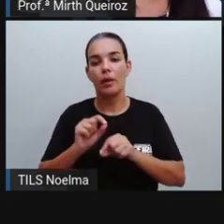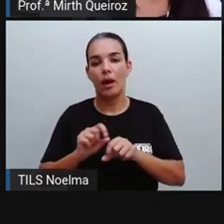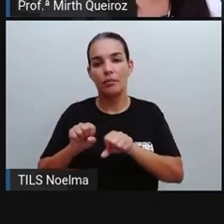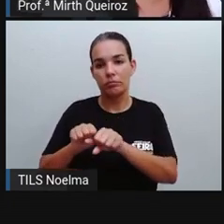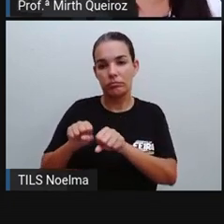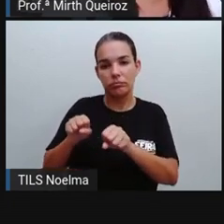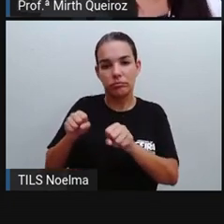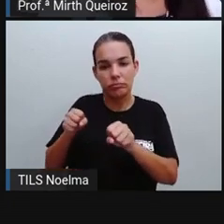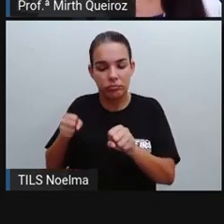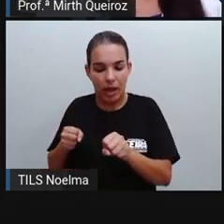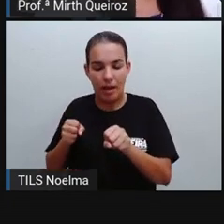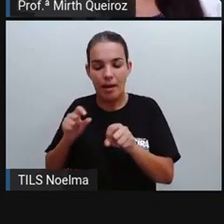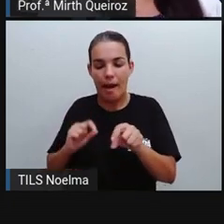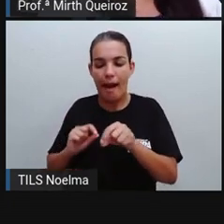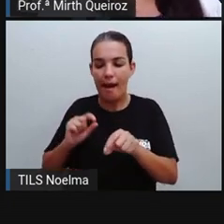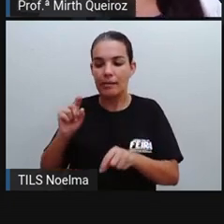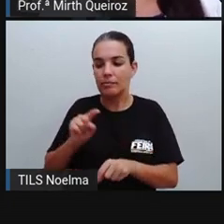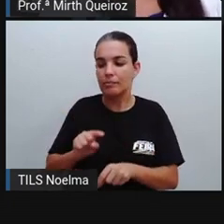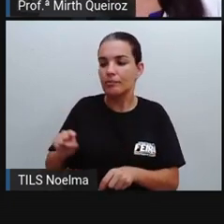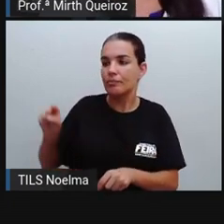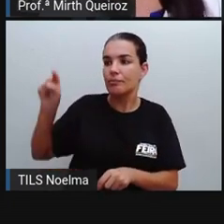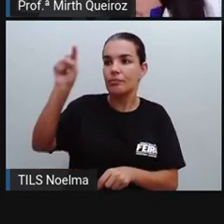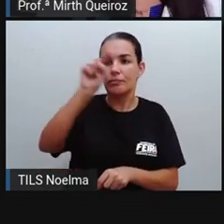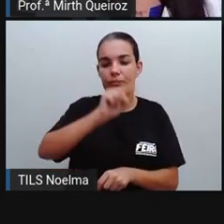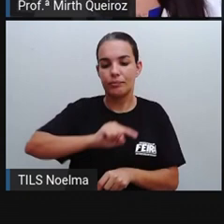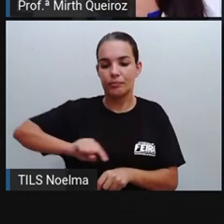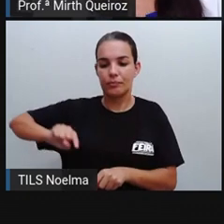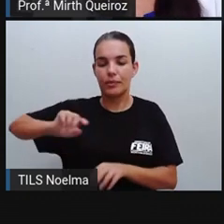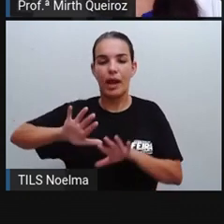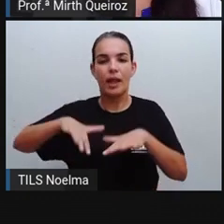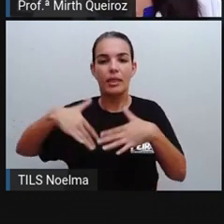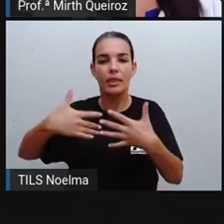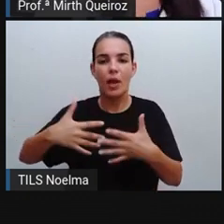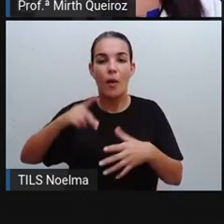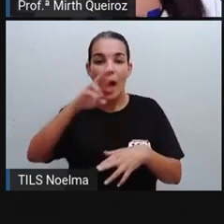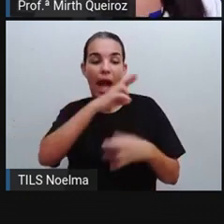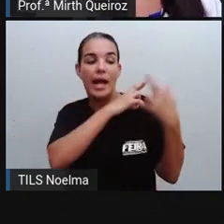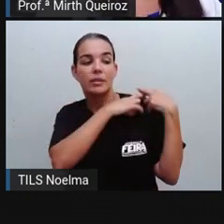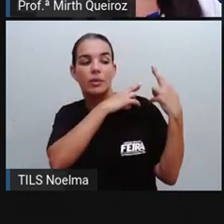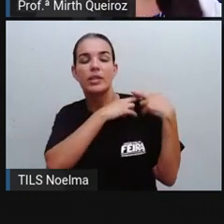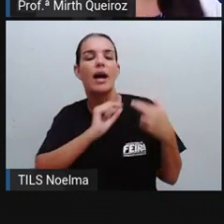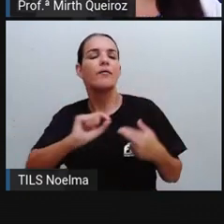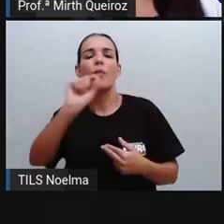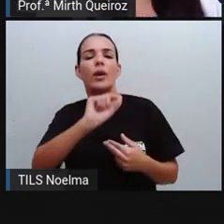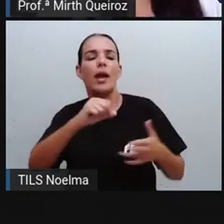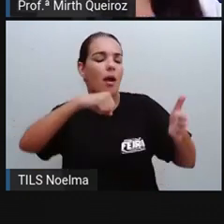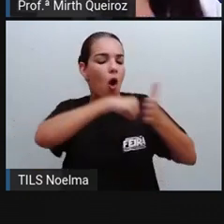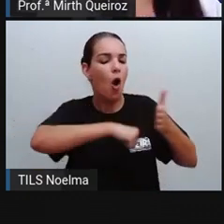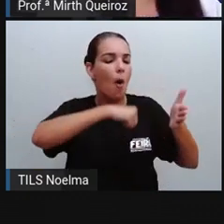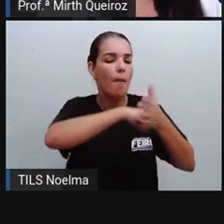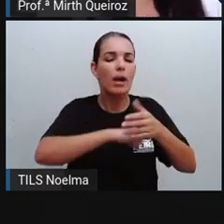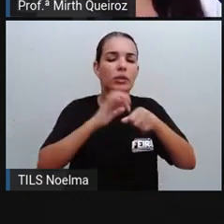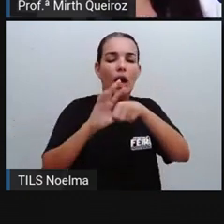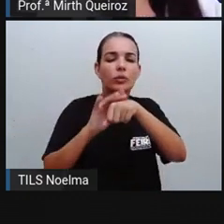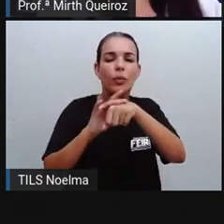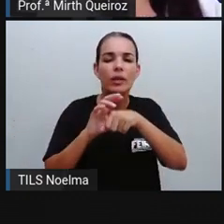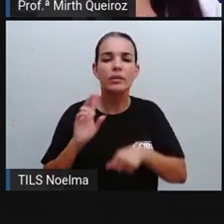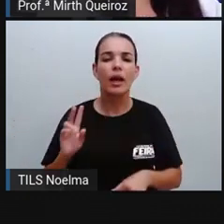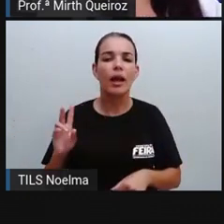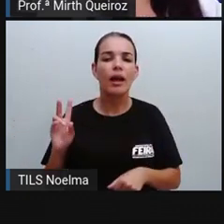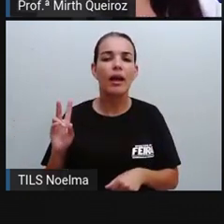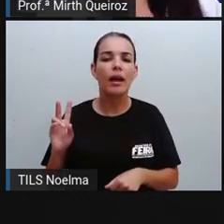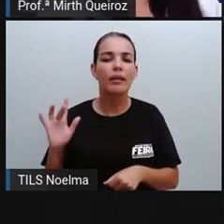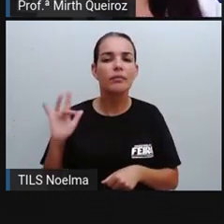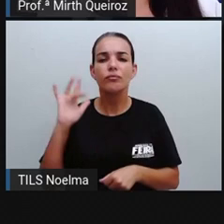de transmissão. Então, quem é responsável aí para o combate contra a dengue? Quem será que seria